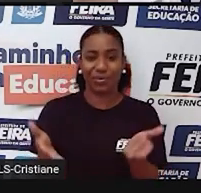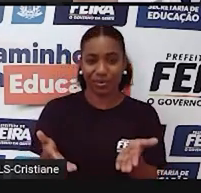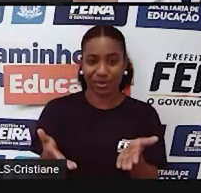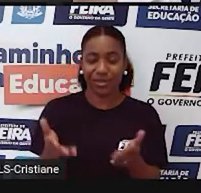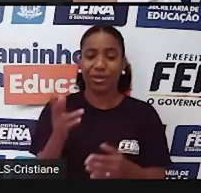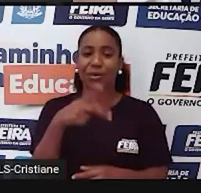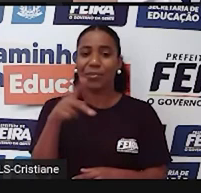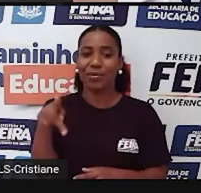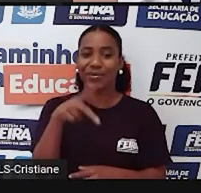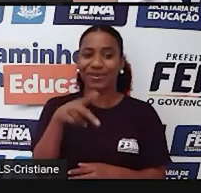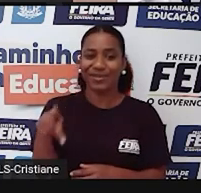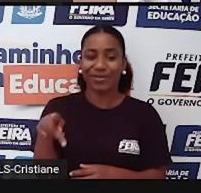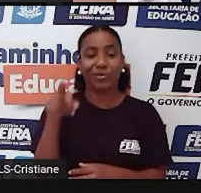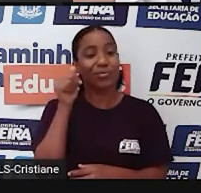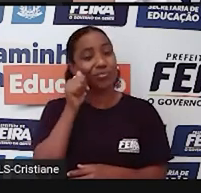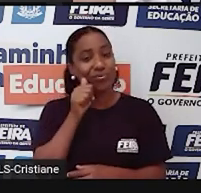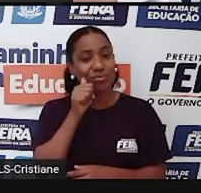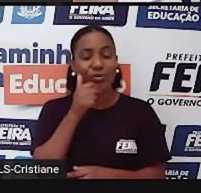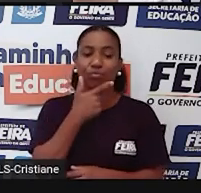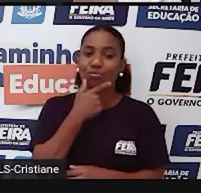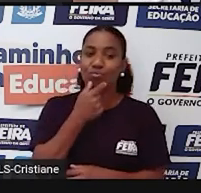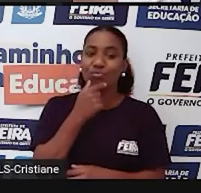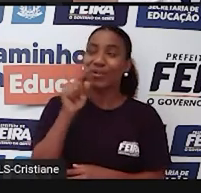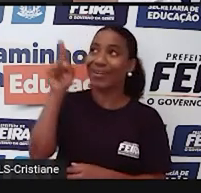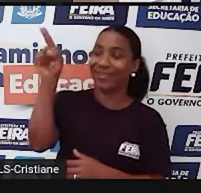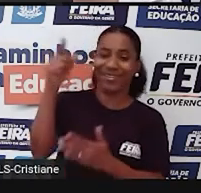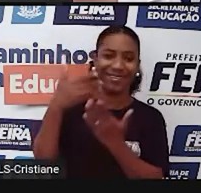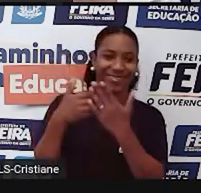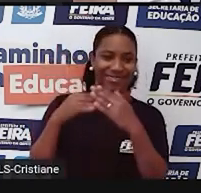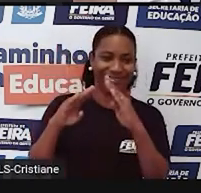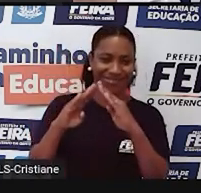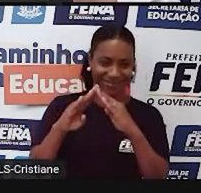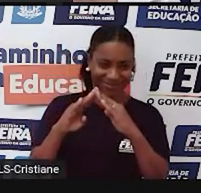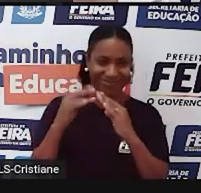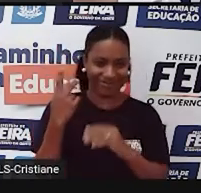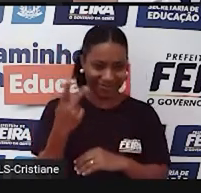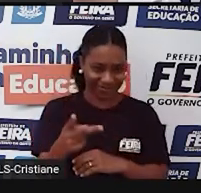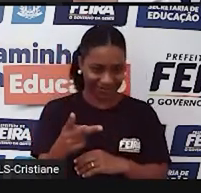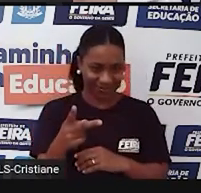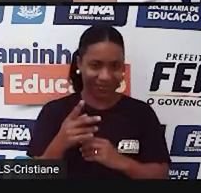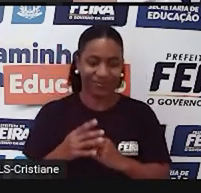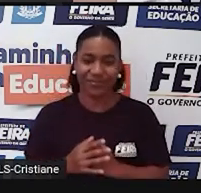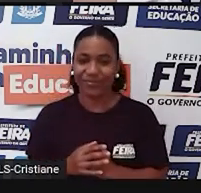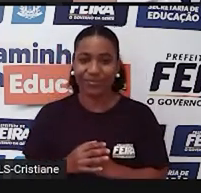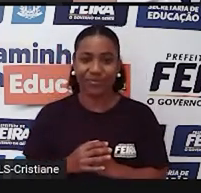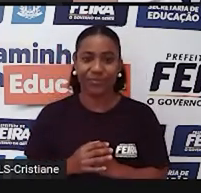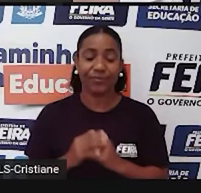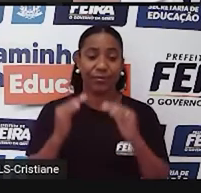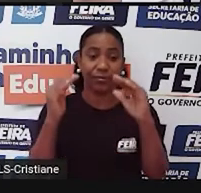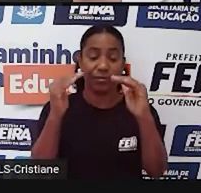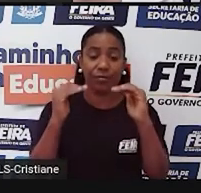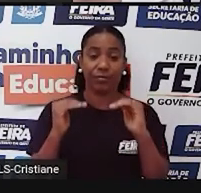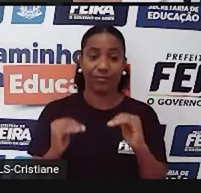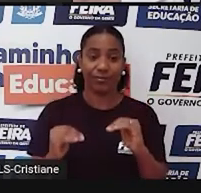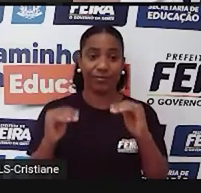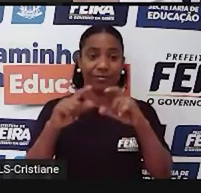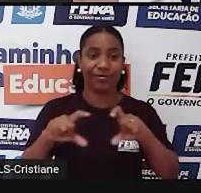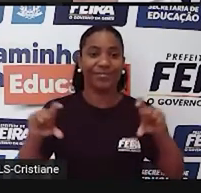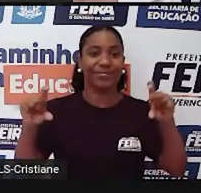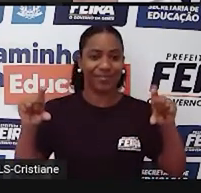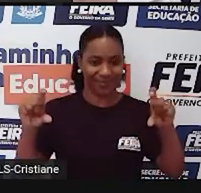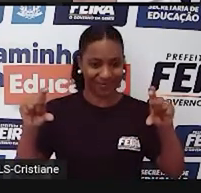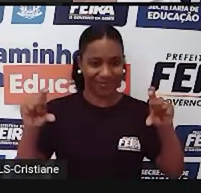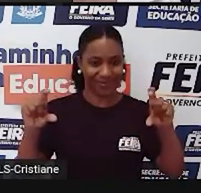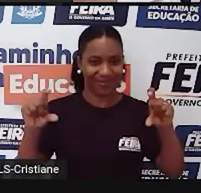turn, o nome do seu professor ou de sua professora da escola, ok? E, abaixo do cabeçalho, o